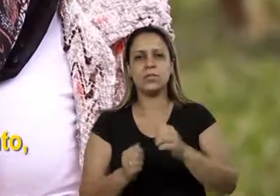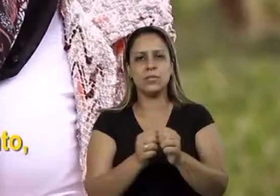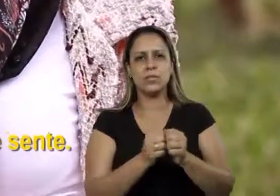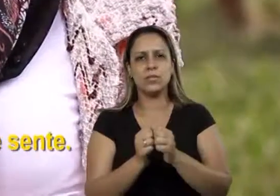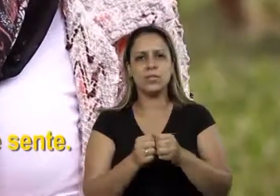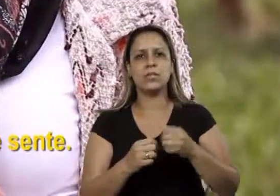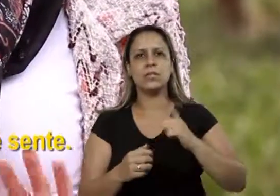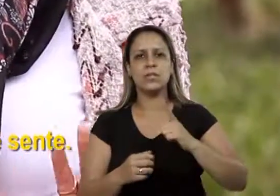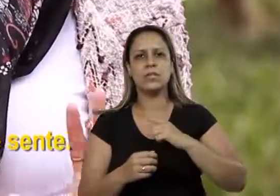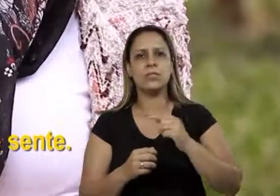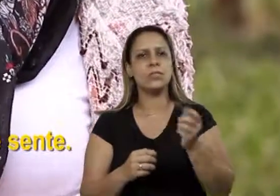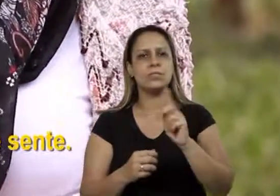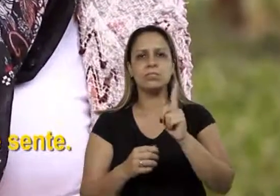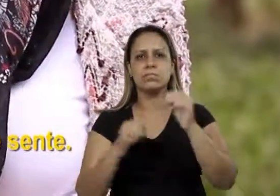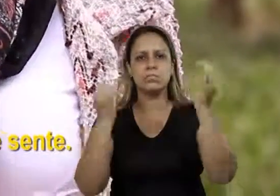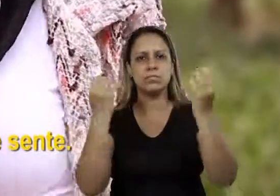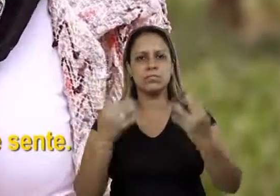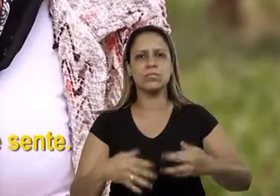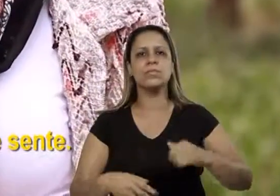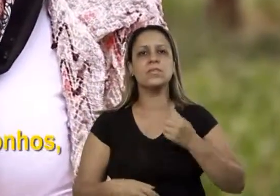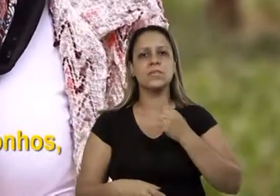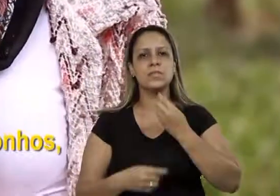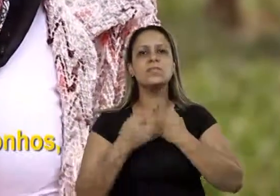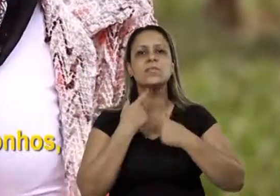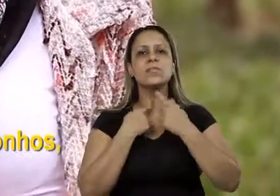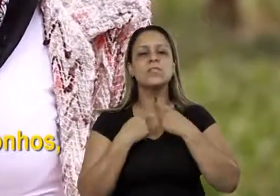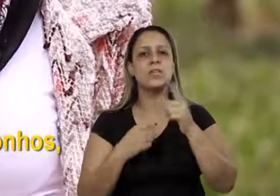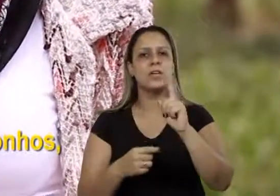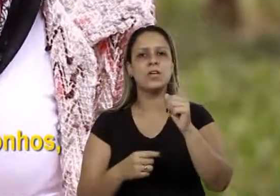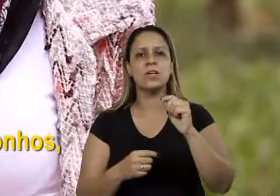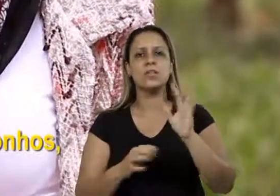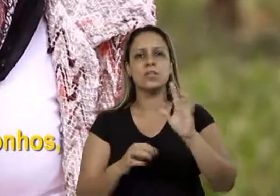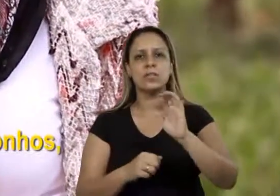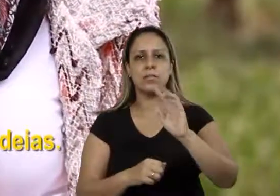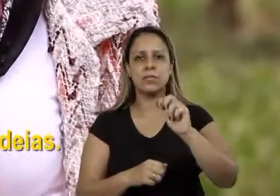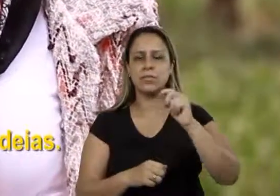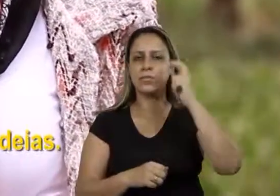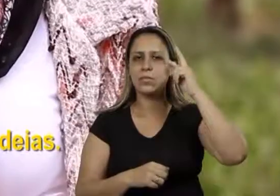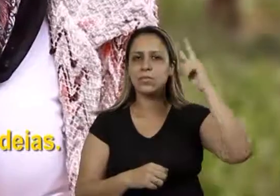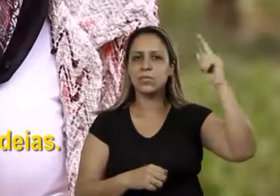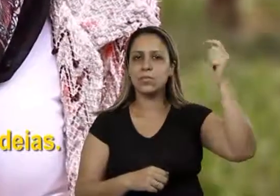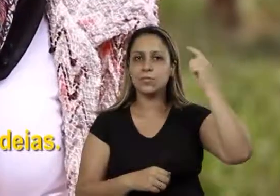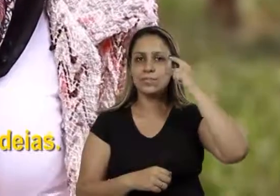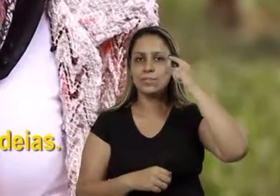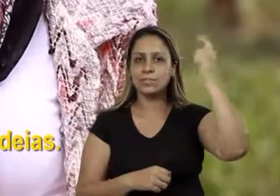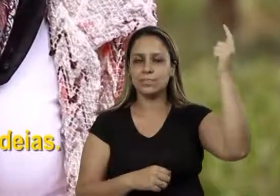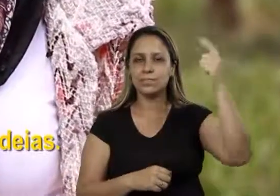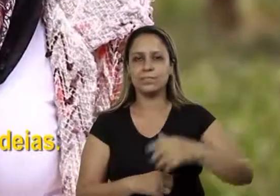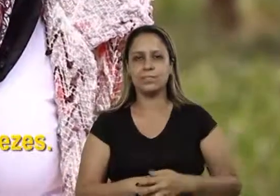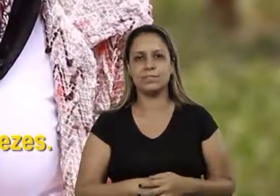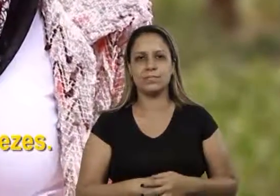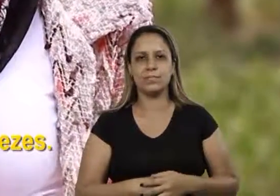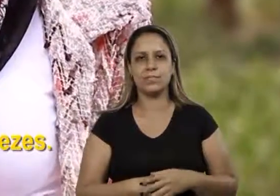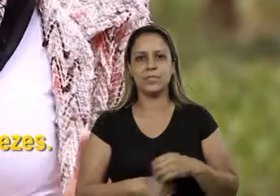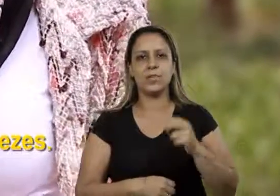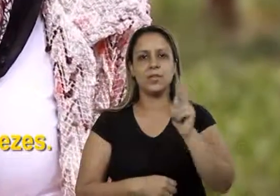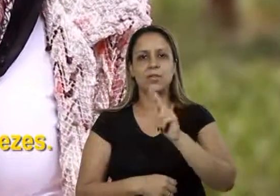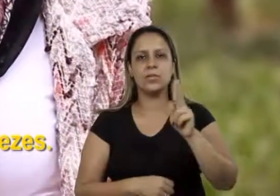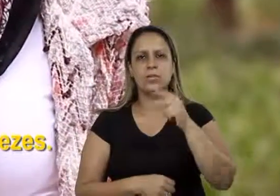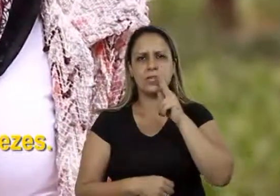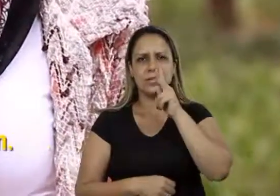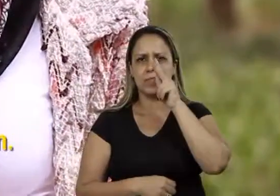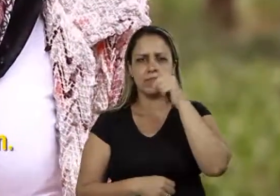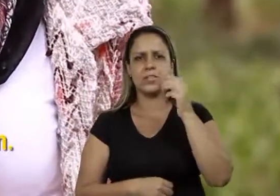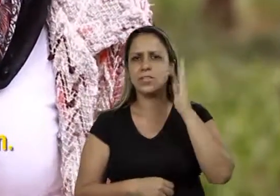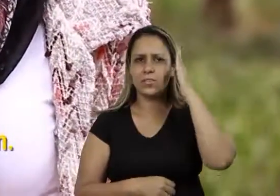é um sentimento, é algo que não se explica, se sente. É não abrir mão de seus sonhos, dos seus ideais, das suas ideias. Usando uma